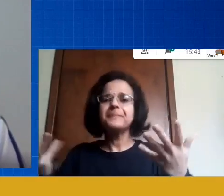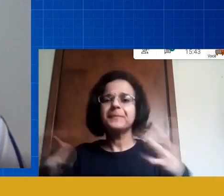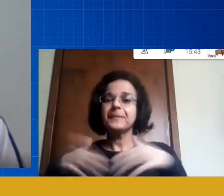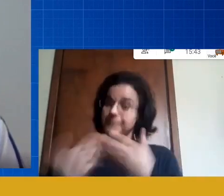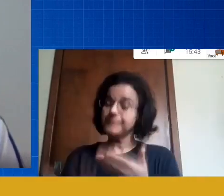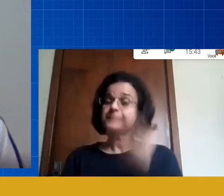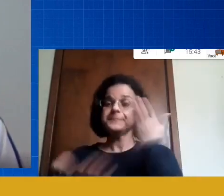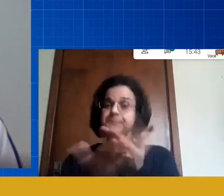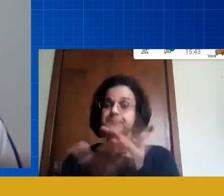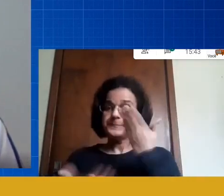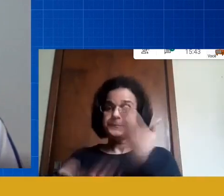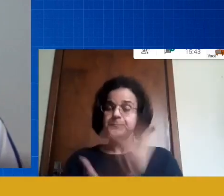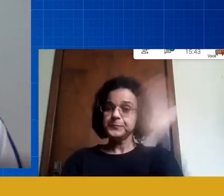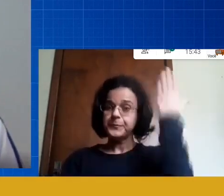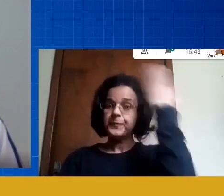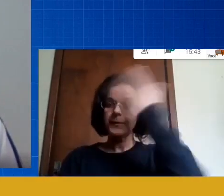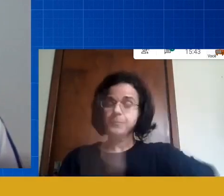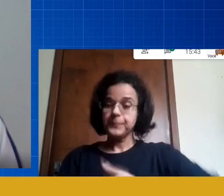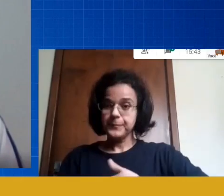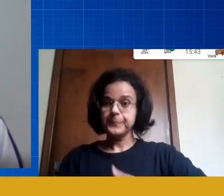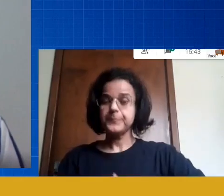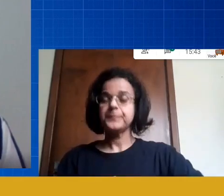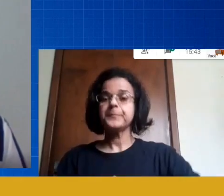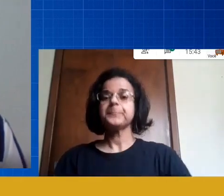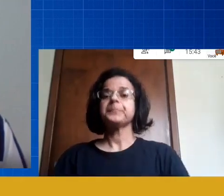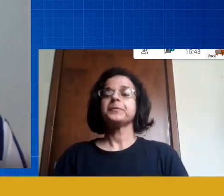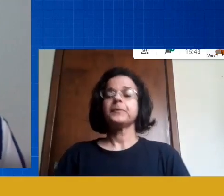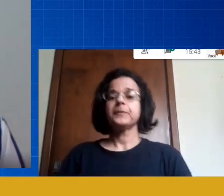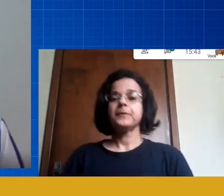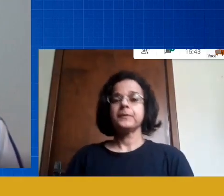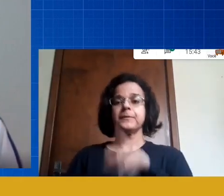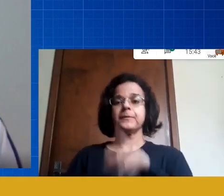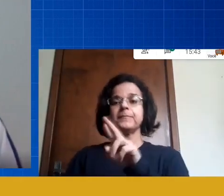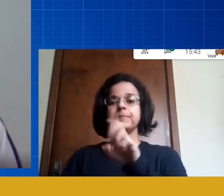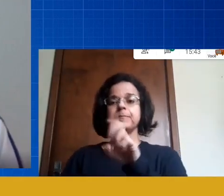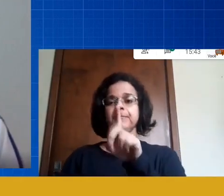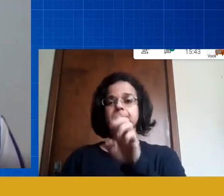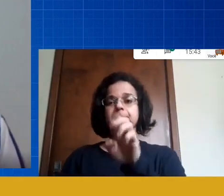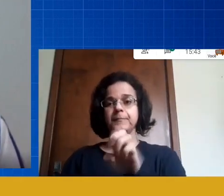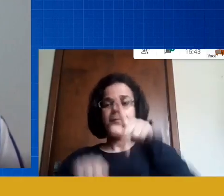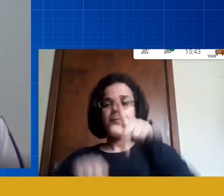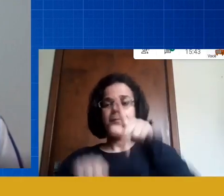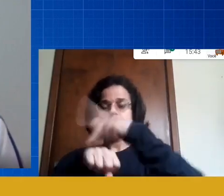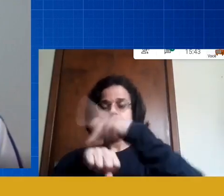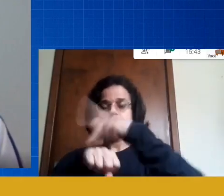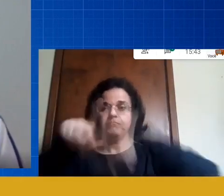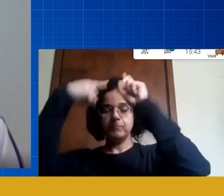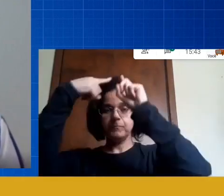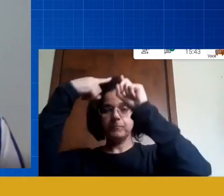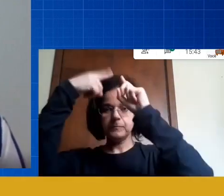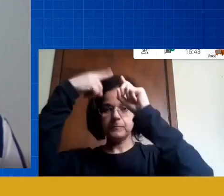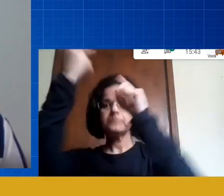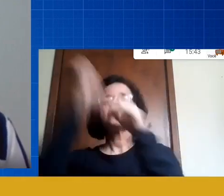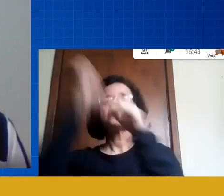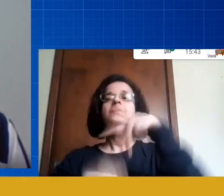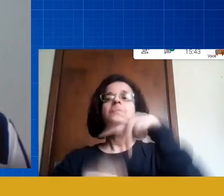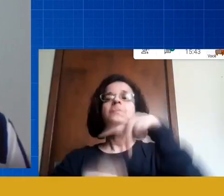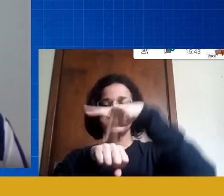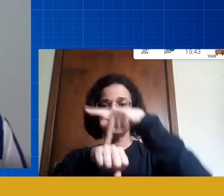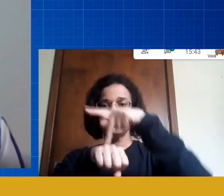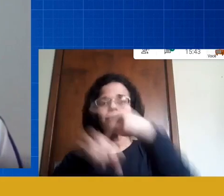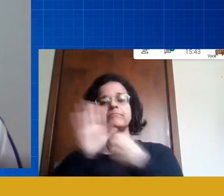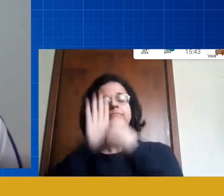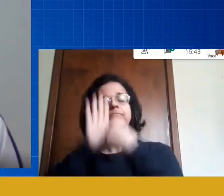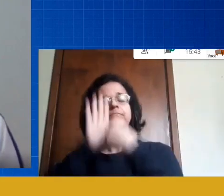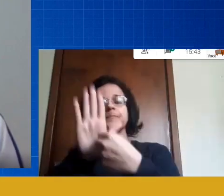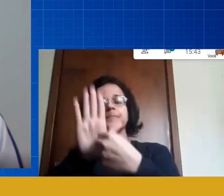comprovam que nas redes de países desenvolvidos países que a gente fala que são referência